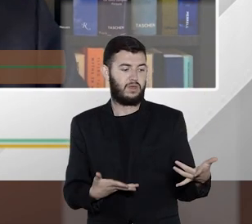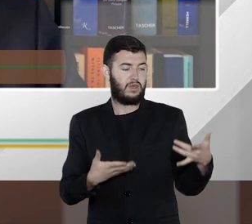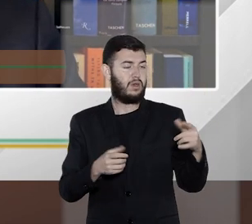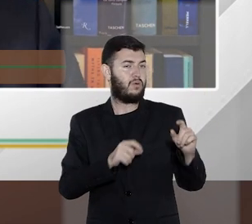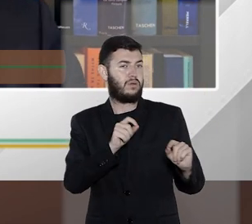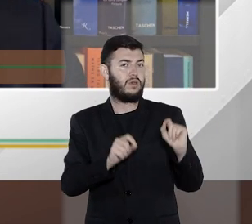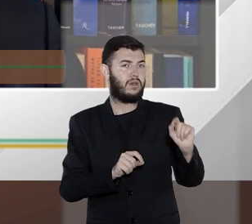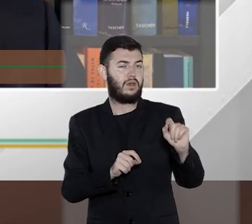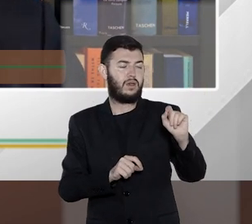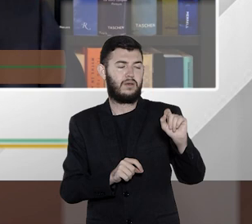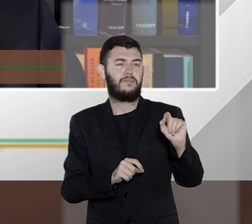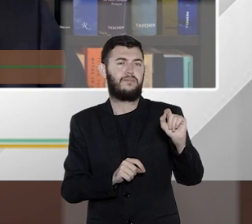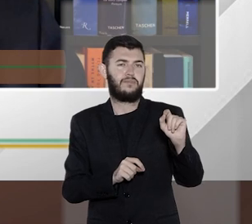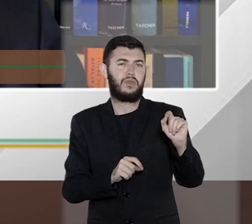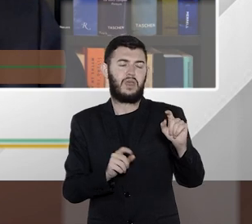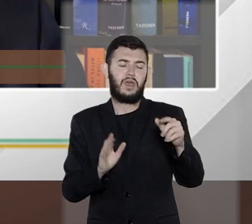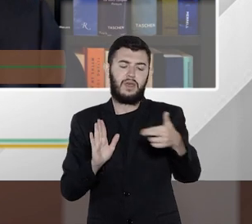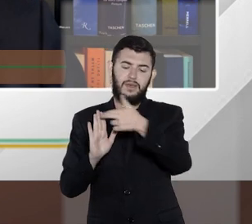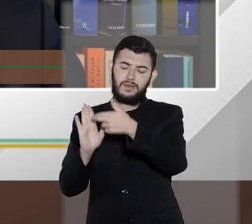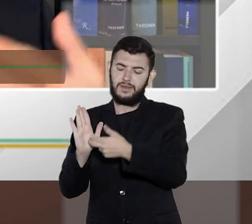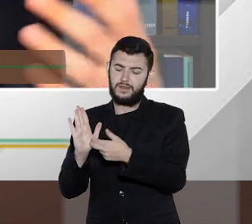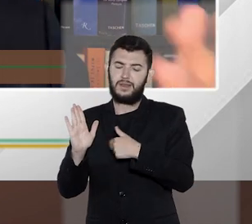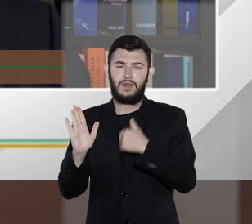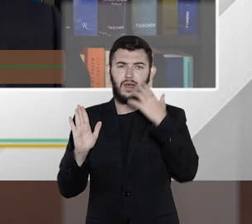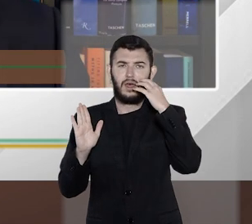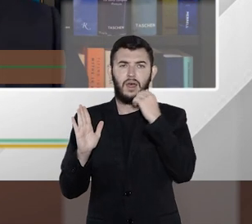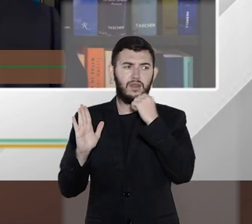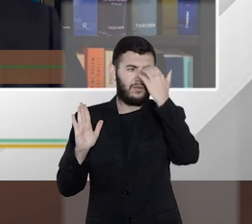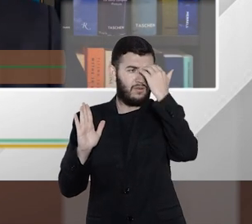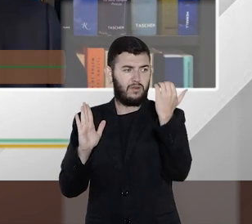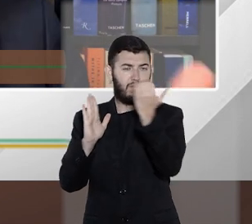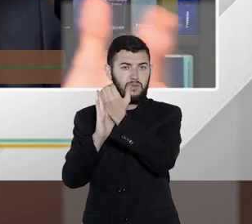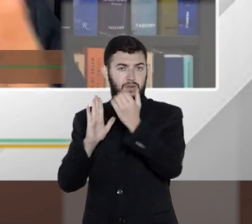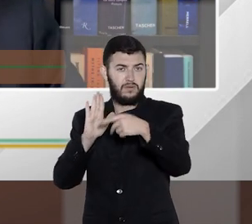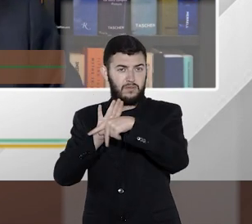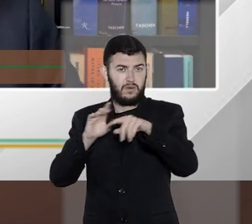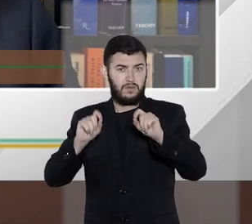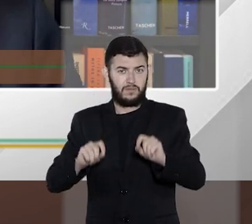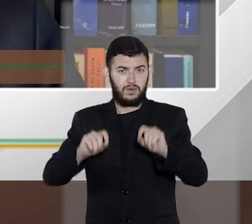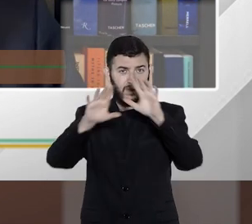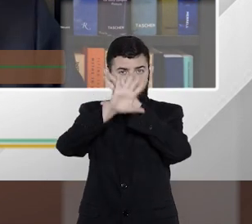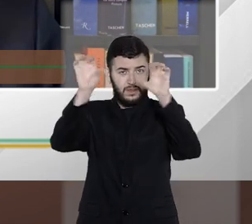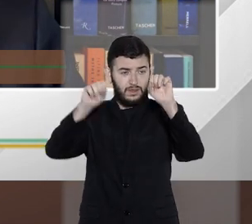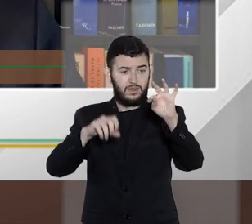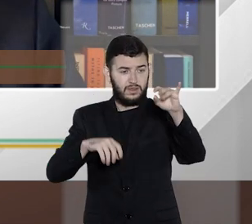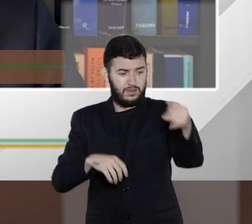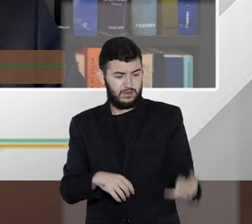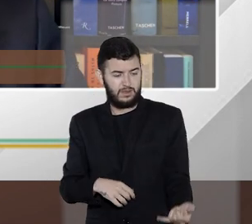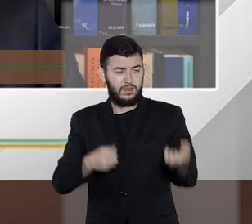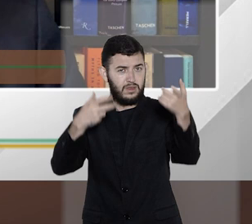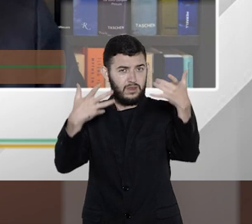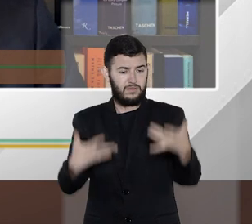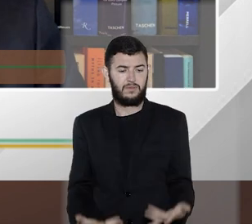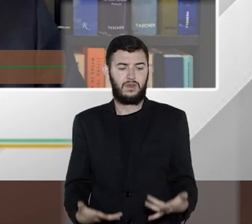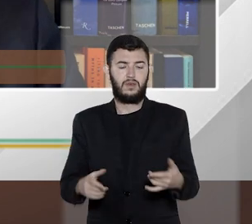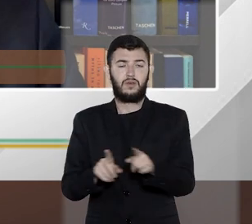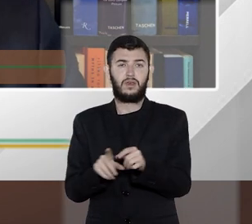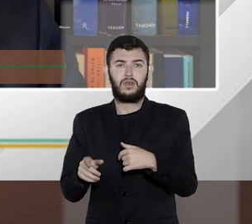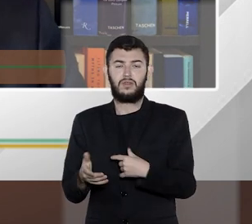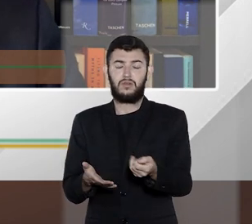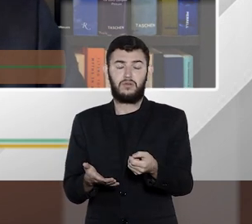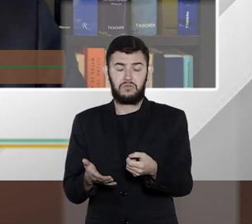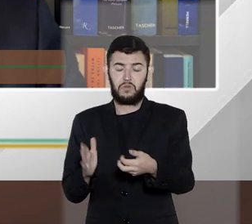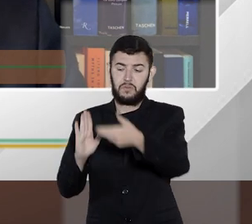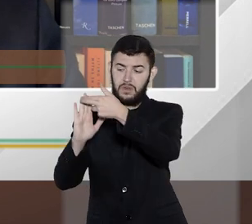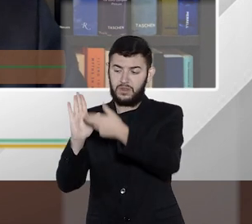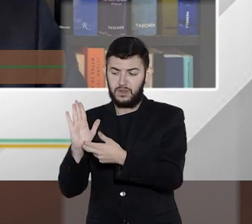utilizado pelas instituições, pelo julgamento do STJ que falava obviamente sobre as instituições normativas. lembrando